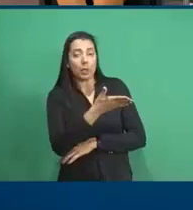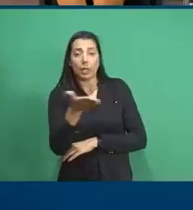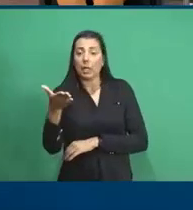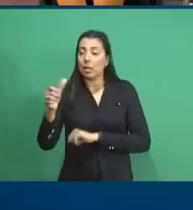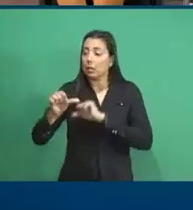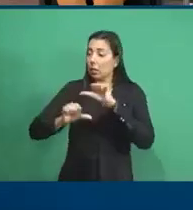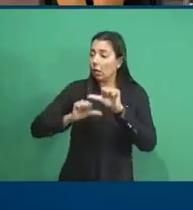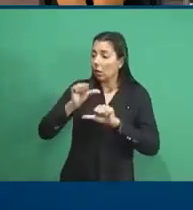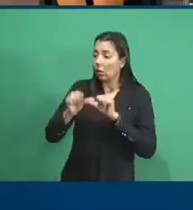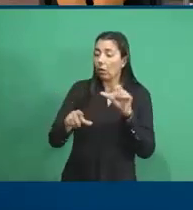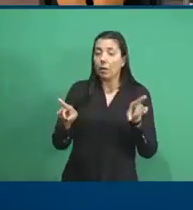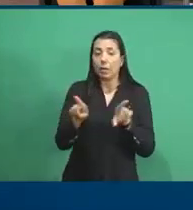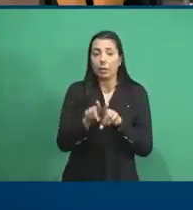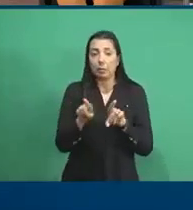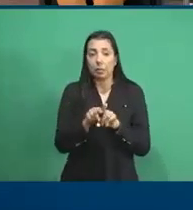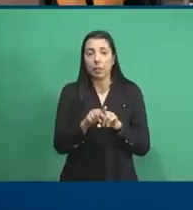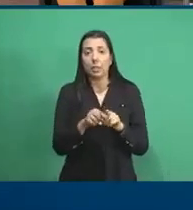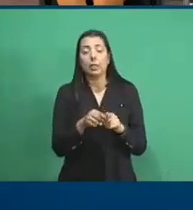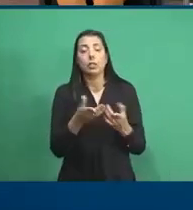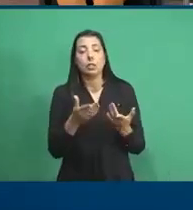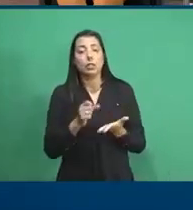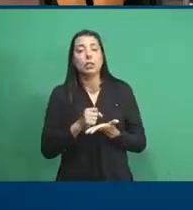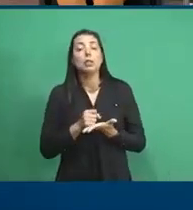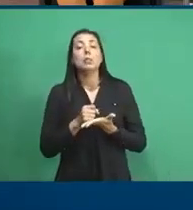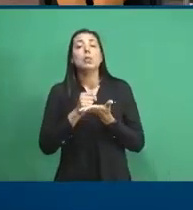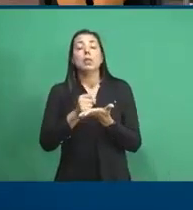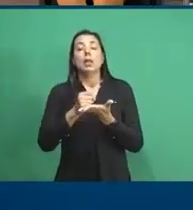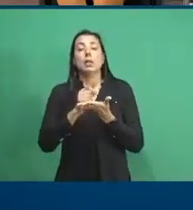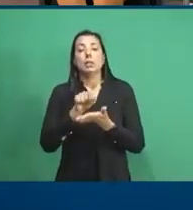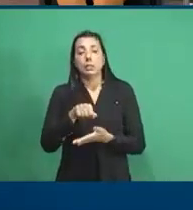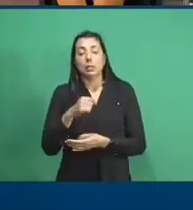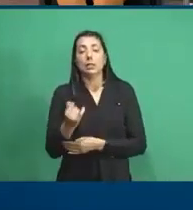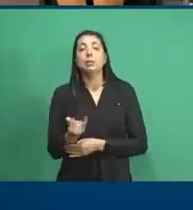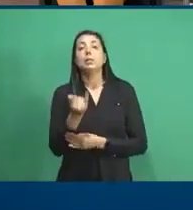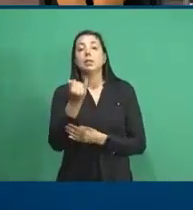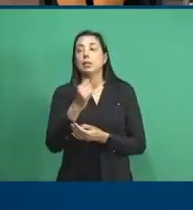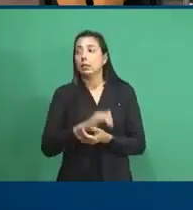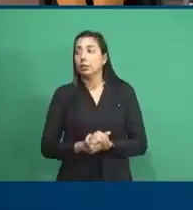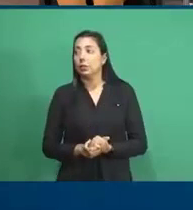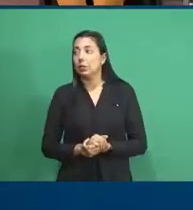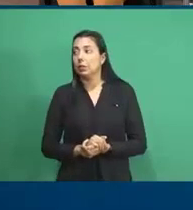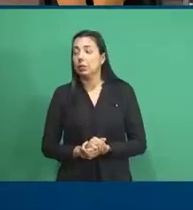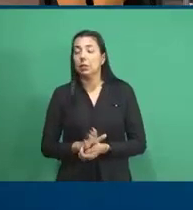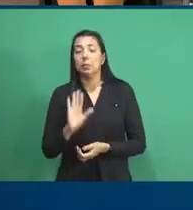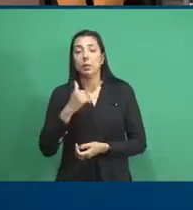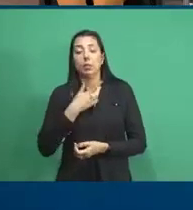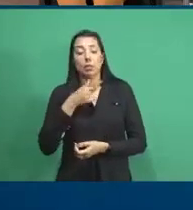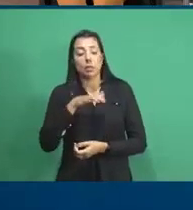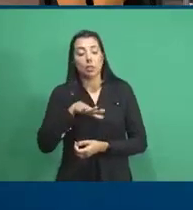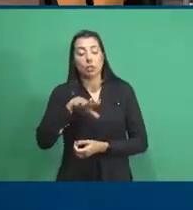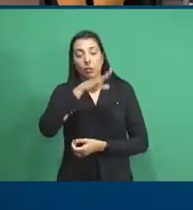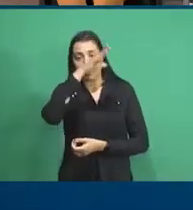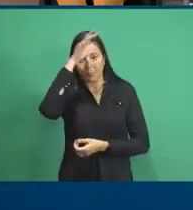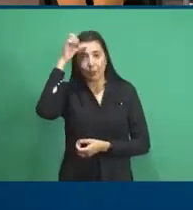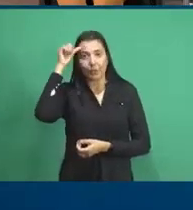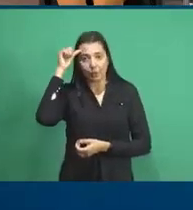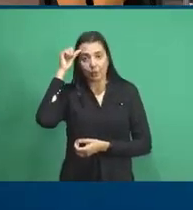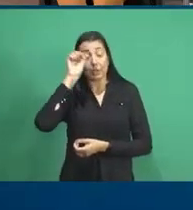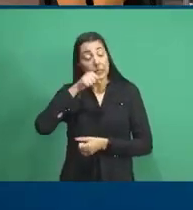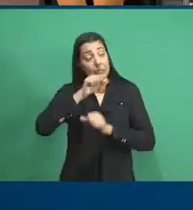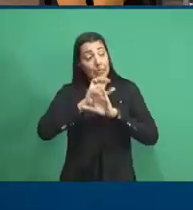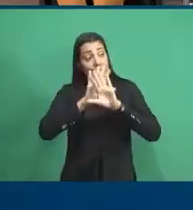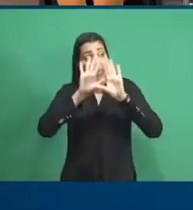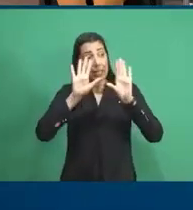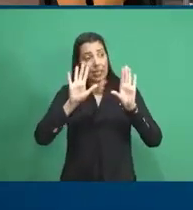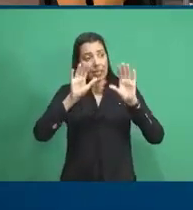troca também, essa forma de colaborar, ela é muito importante para a nossa região, para a Amazônia, não É claro